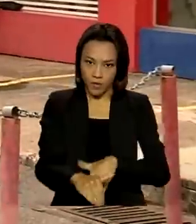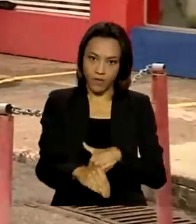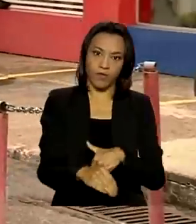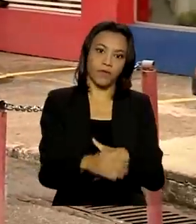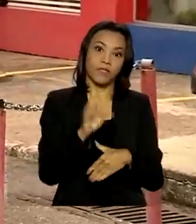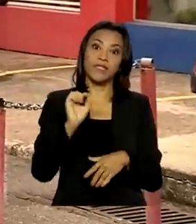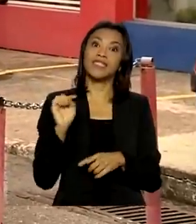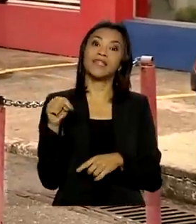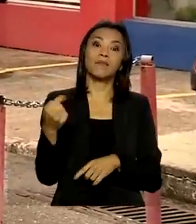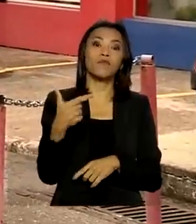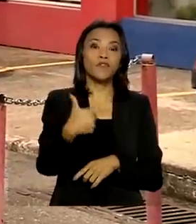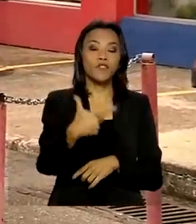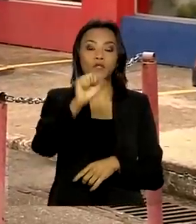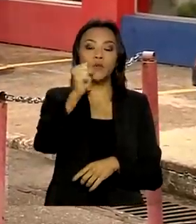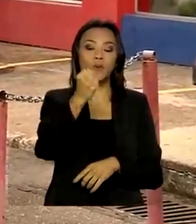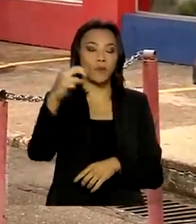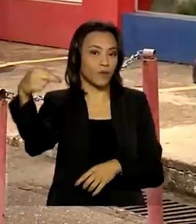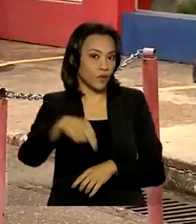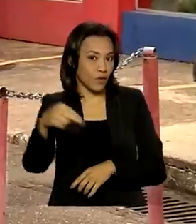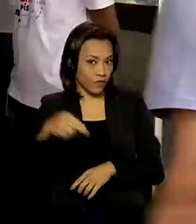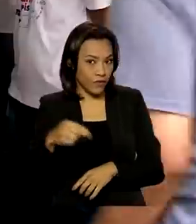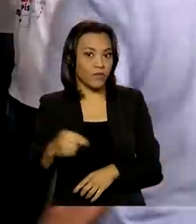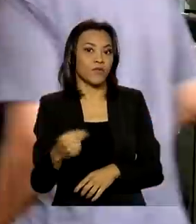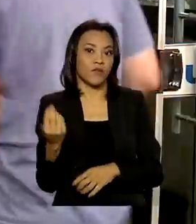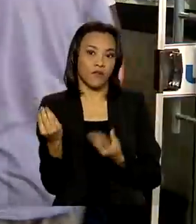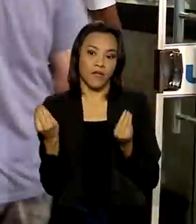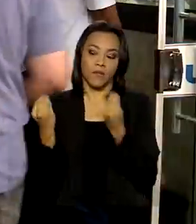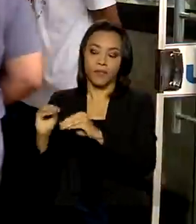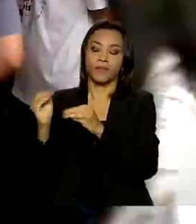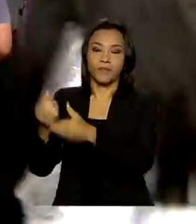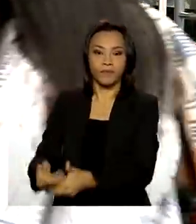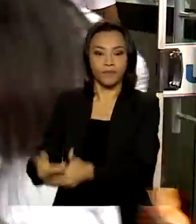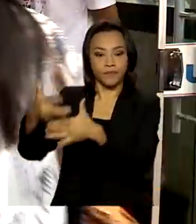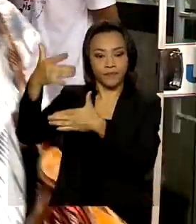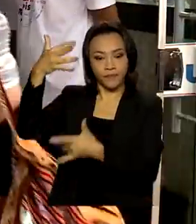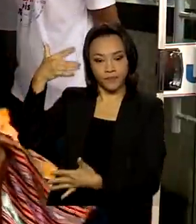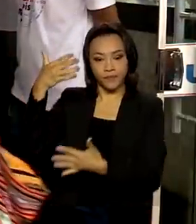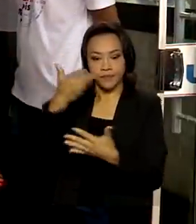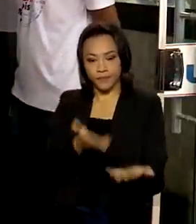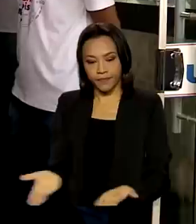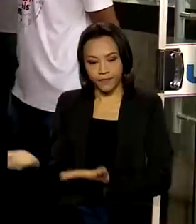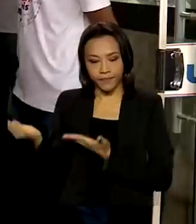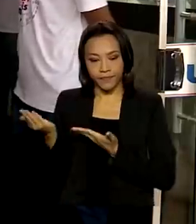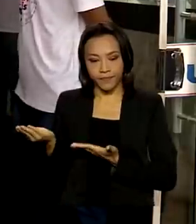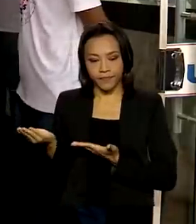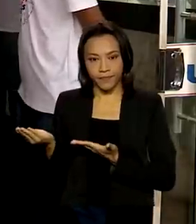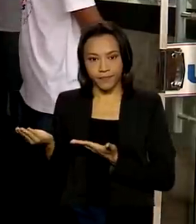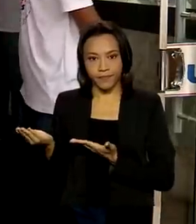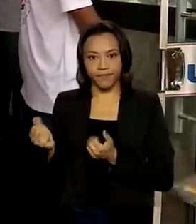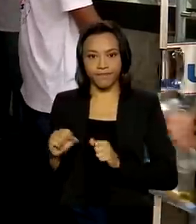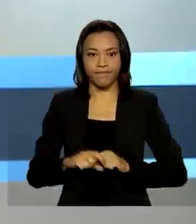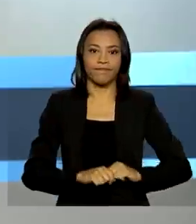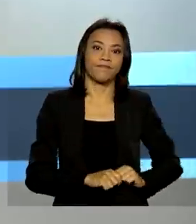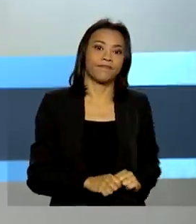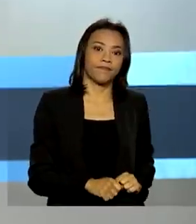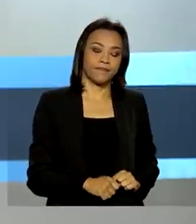depois do dia 28 de novembro, no site portal.inep.gov.br.